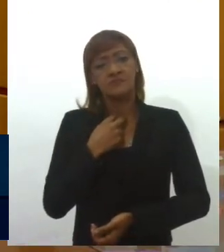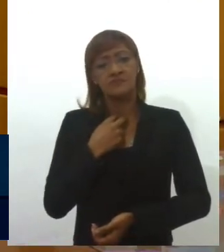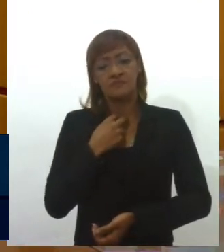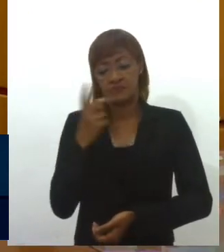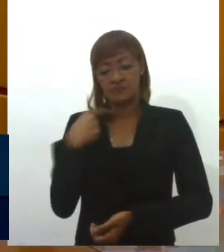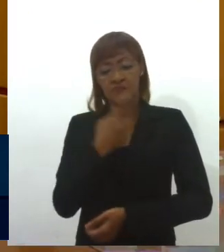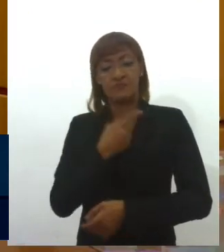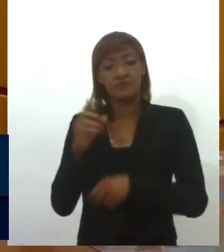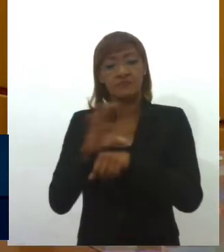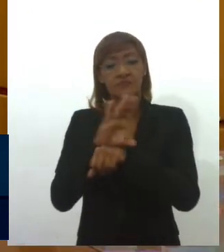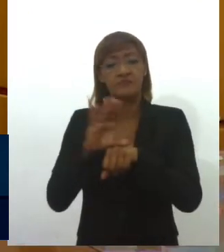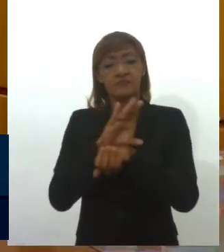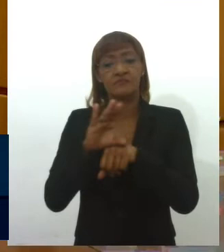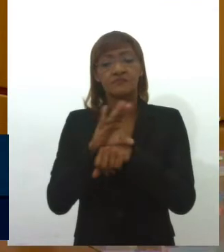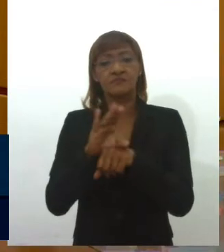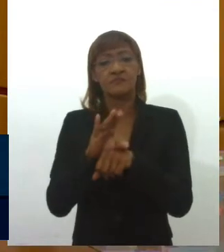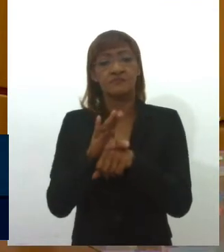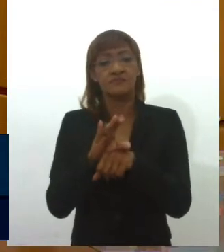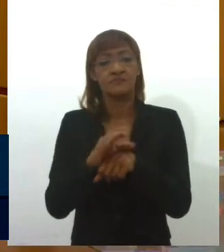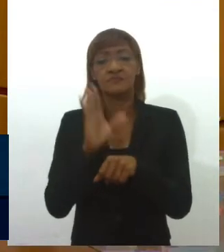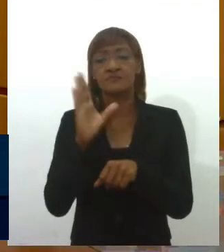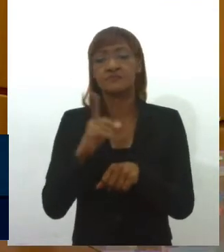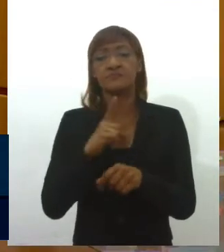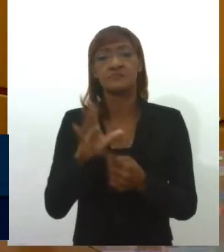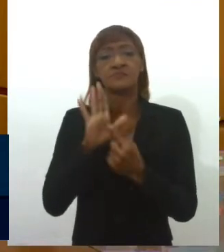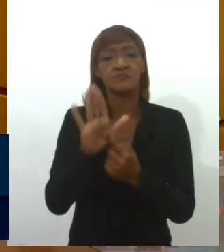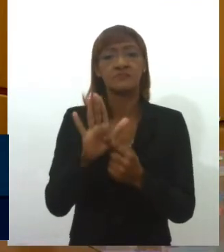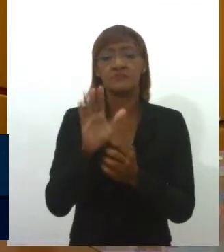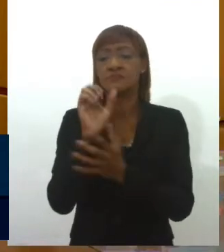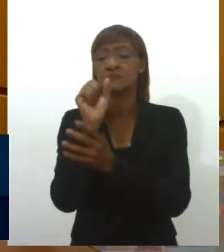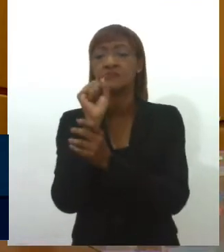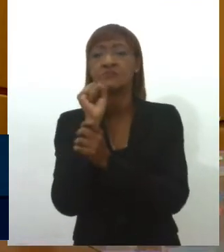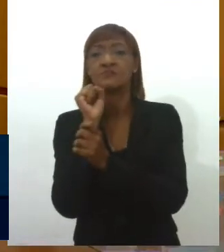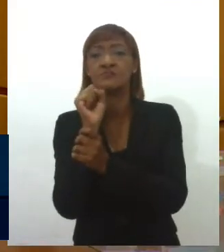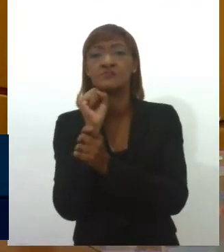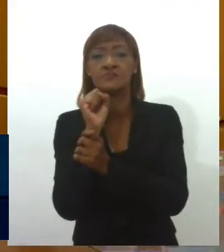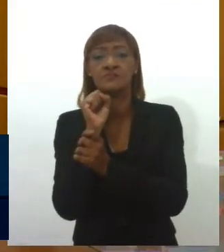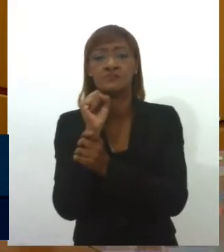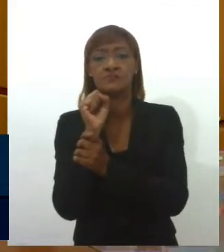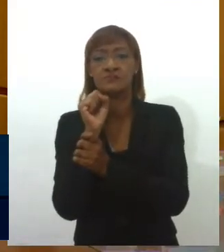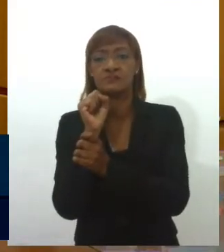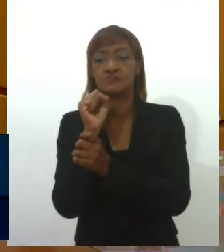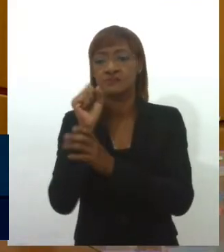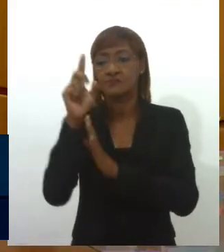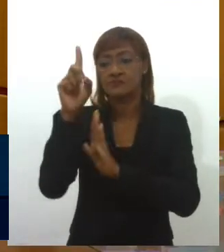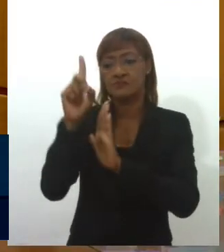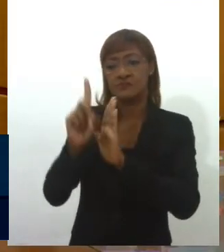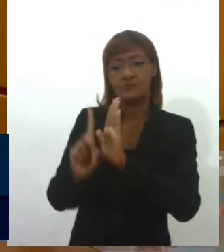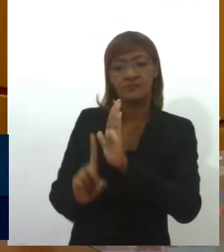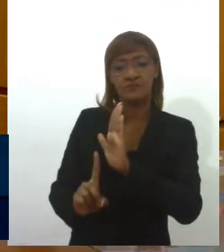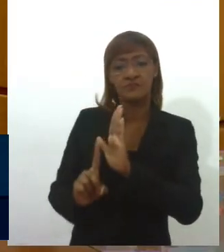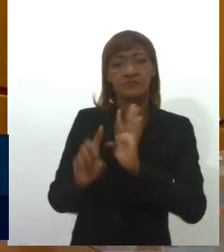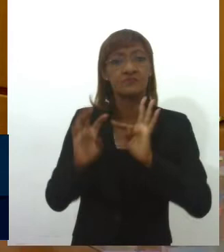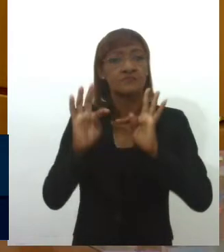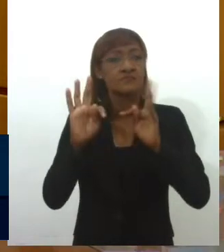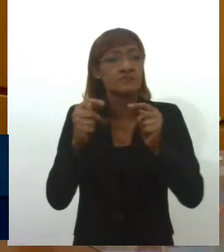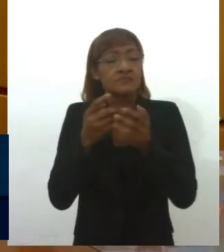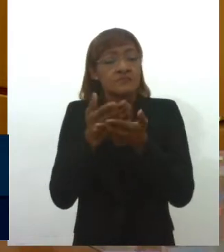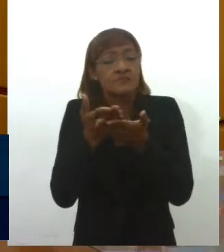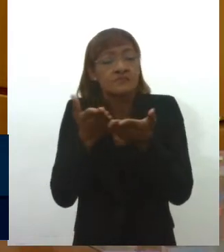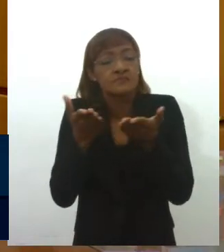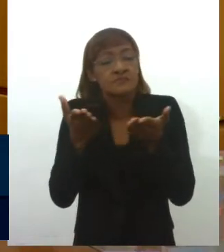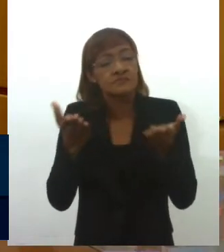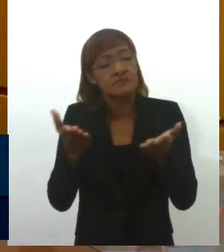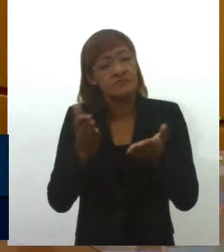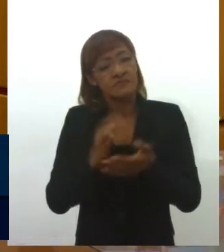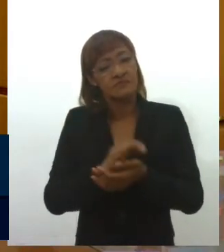Constituição tem como cláusula pétrea a garantia do direito de todos e